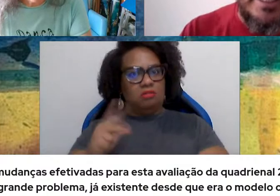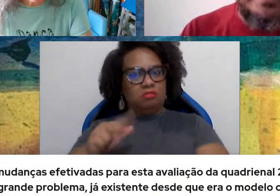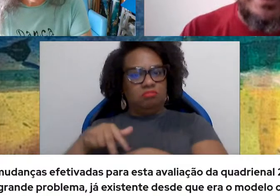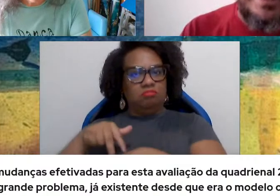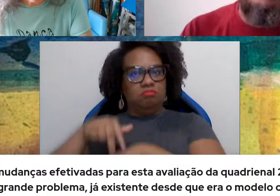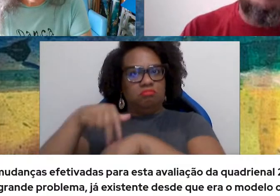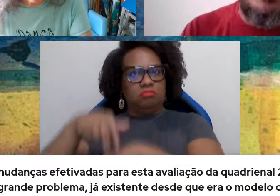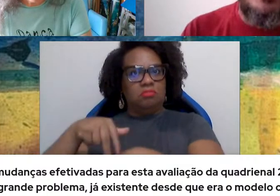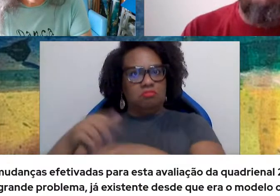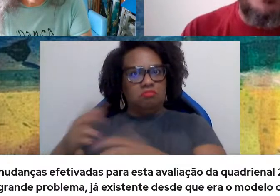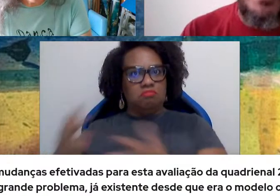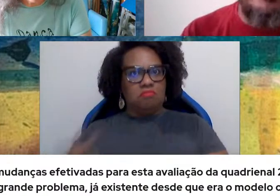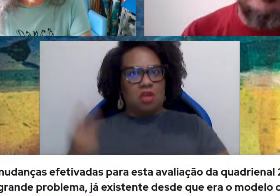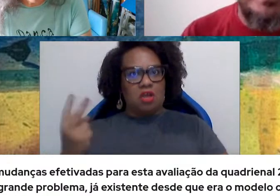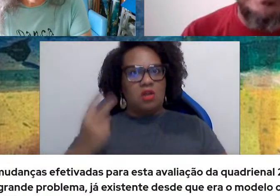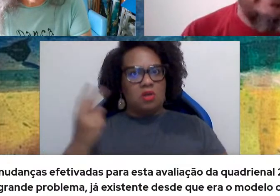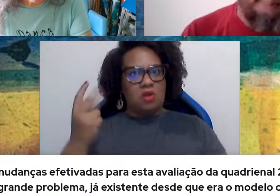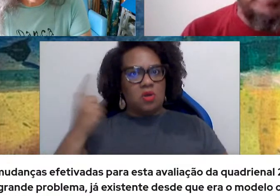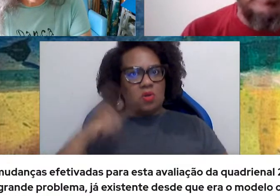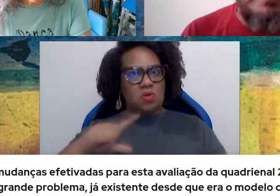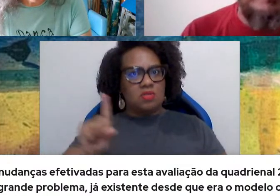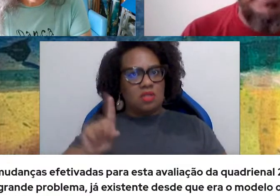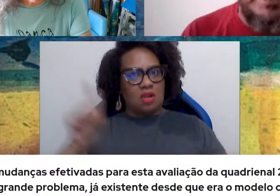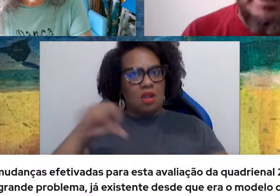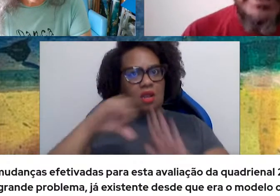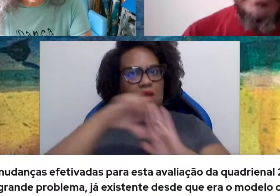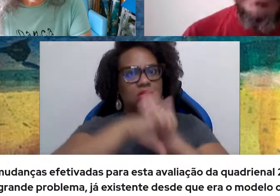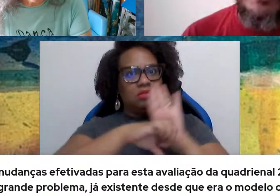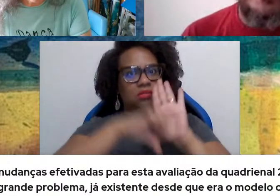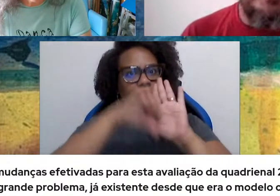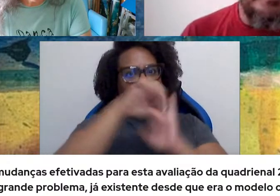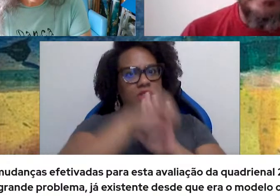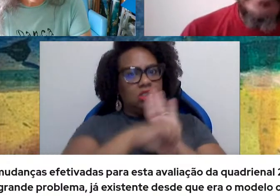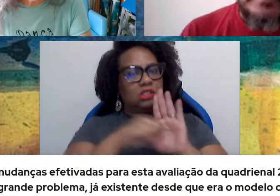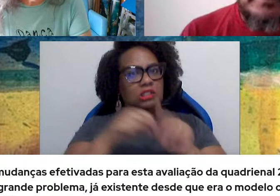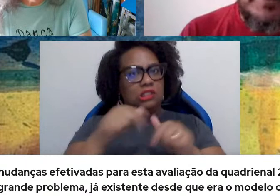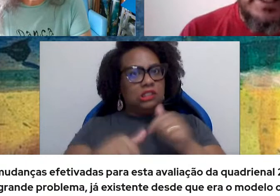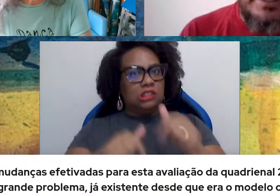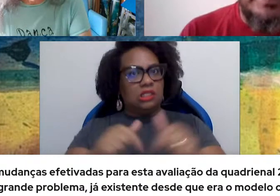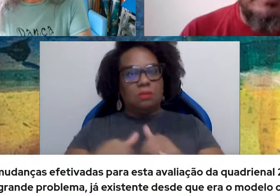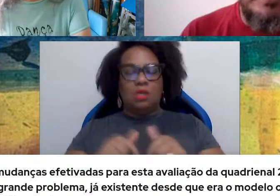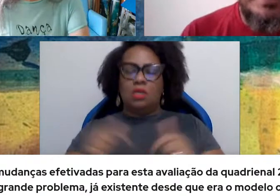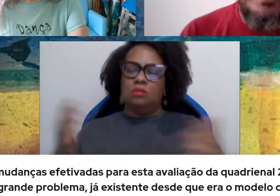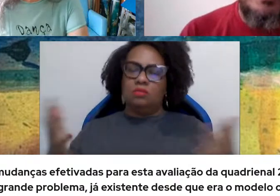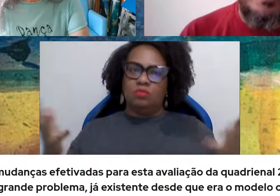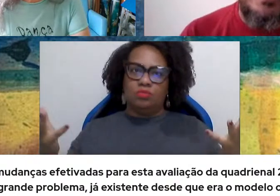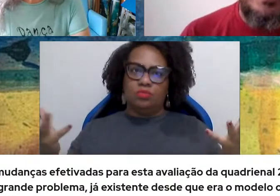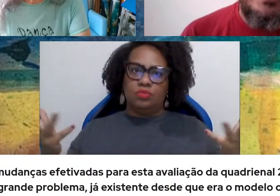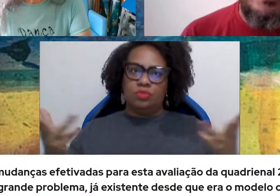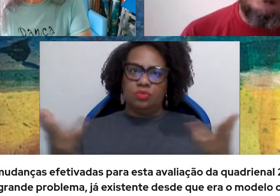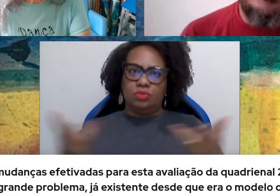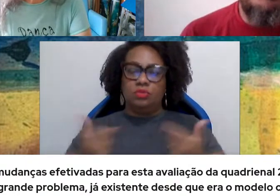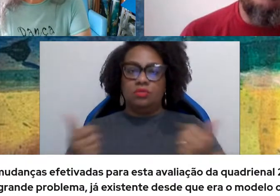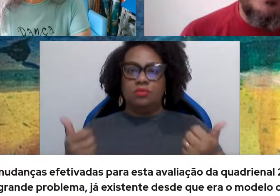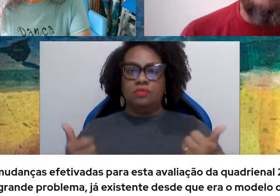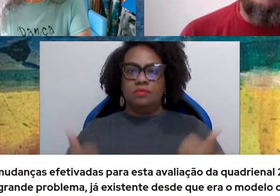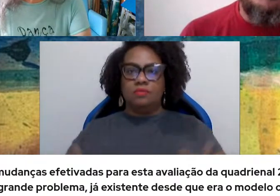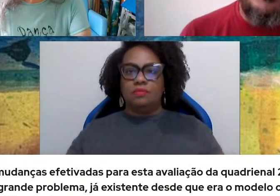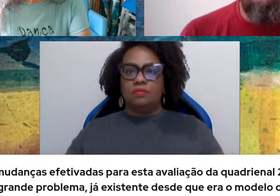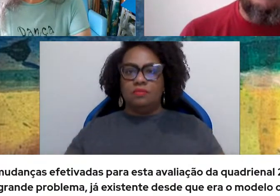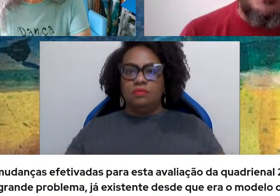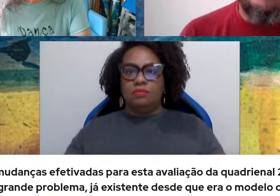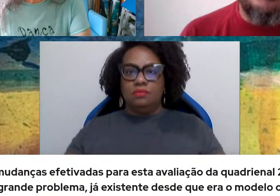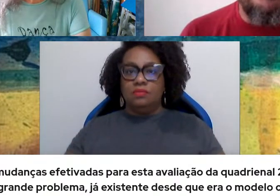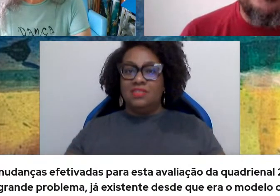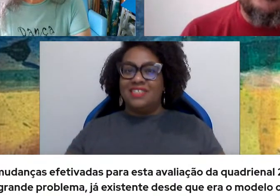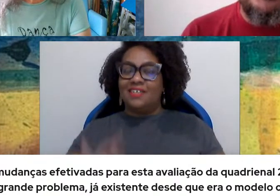instâncias da CAPES, né, a Vera lá no CTC estava fazendo um trabalho brilhante, então, a gente tem procurado realmente